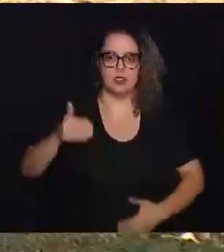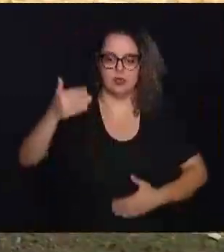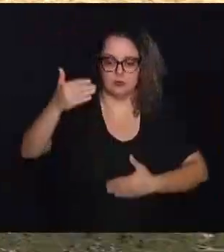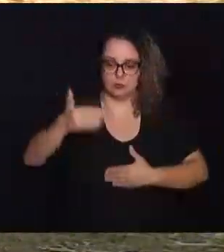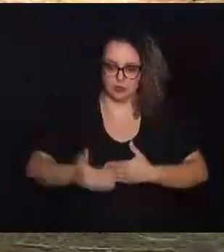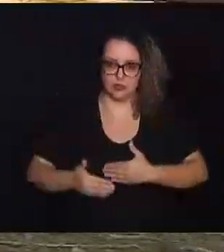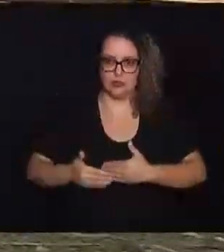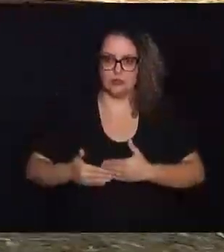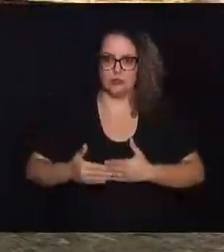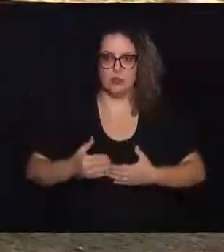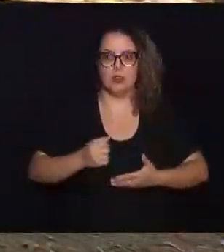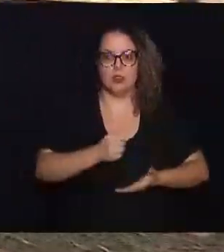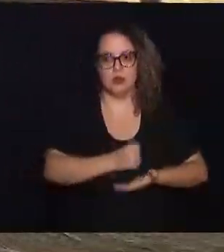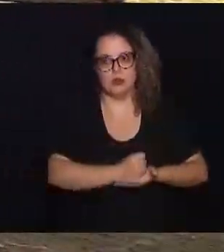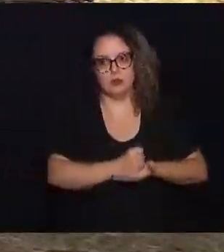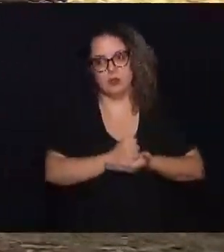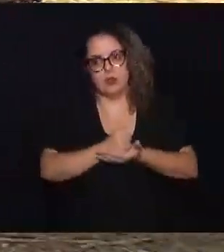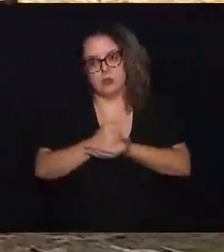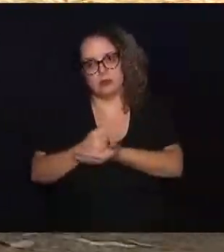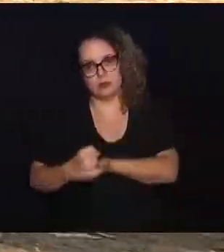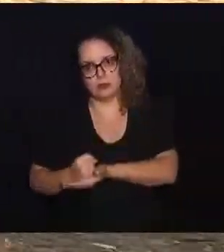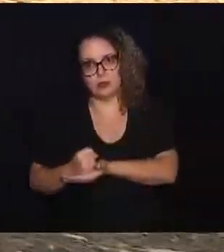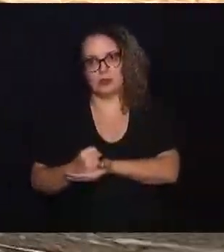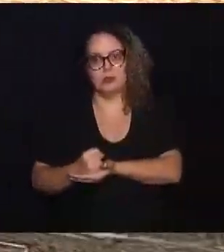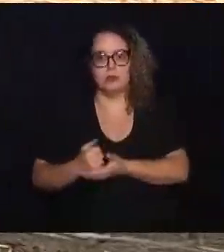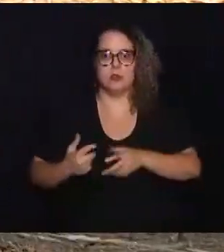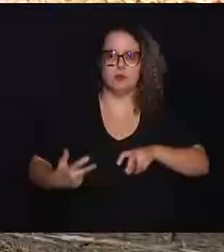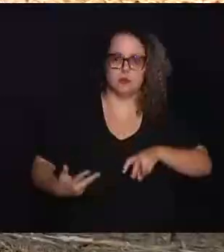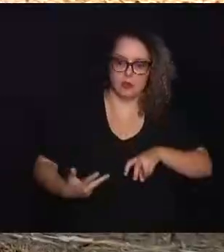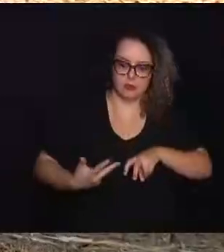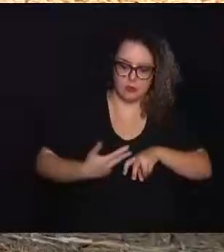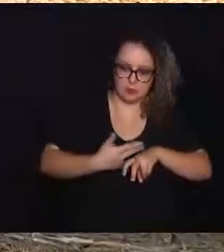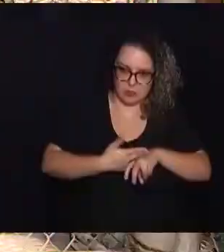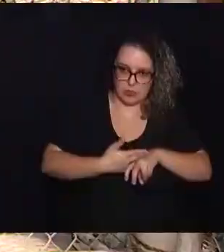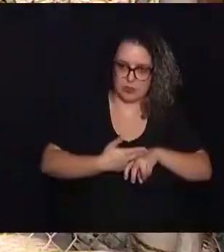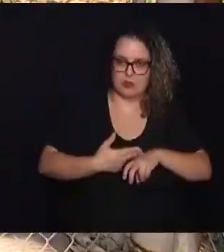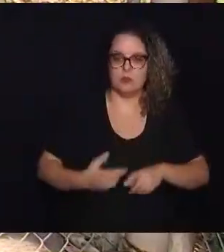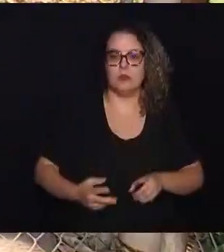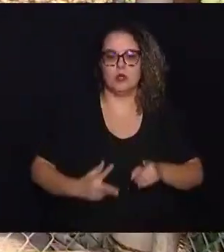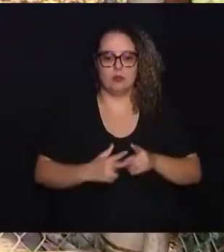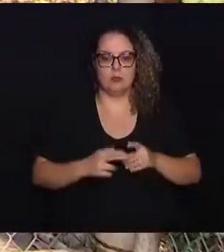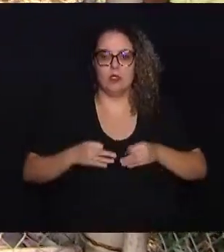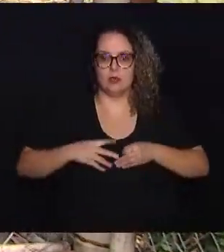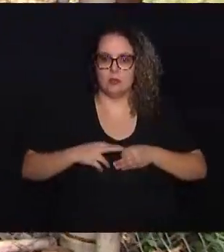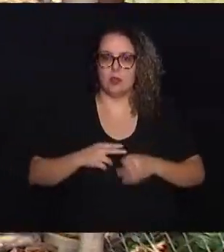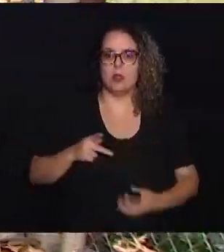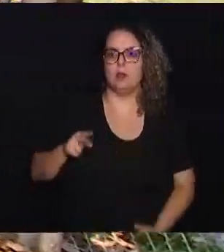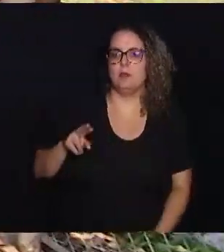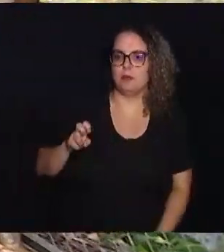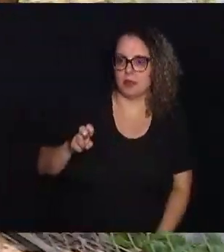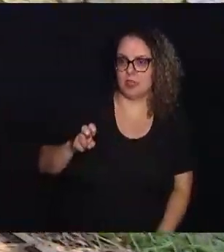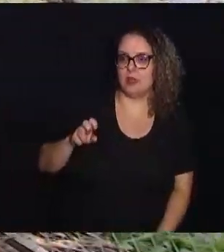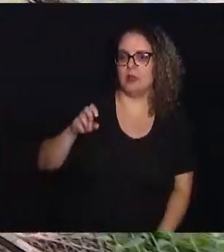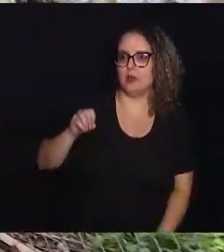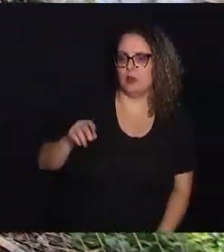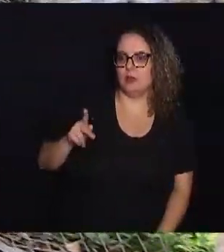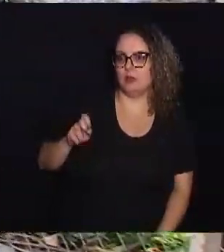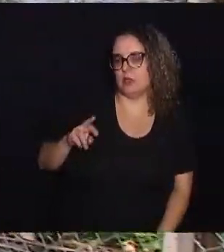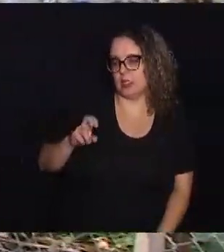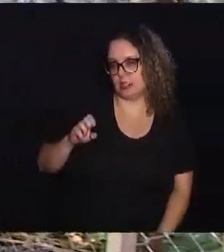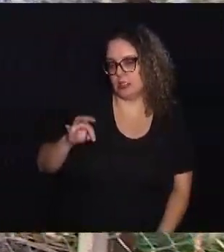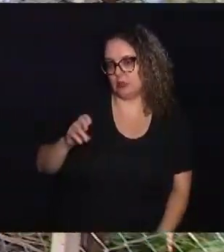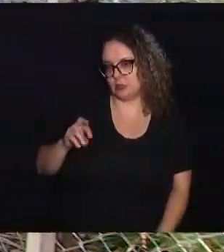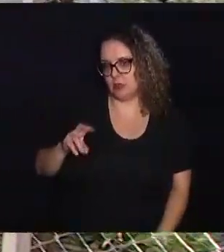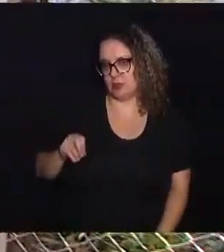a gente fecha para poder levar os animais para o procedimento cirúrgico. Esses animais vão para um recinto de pré-operatório.